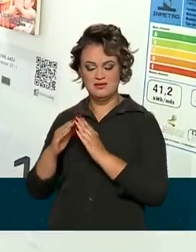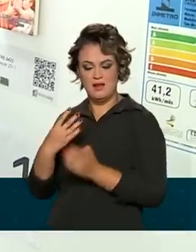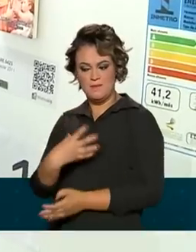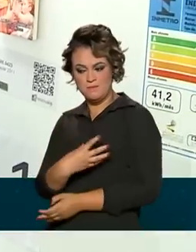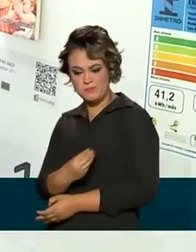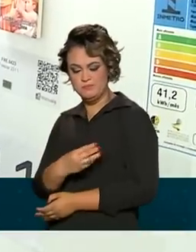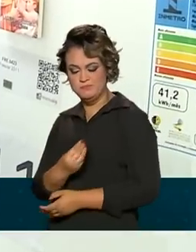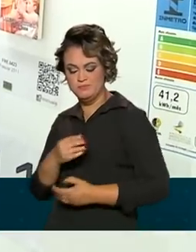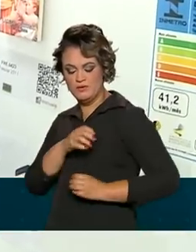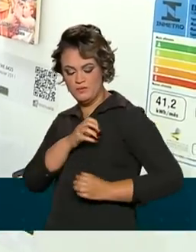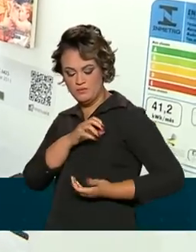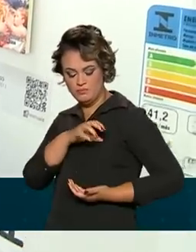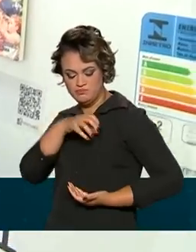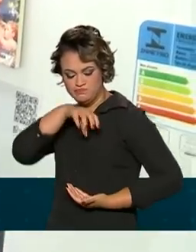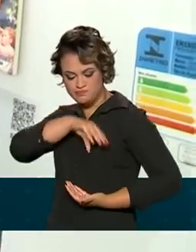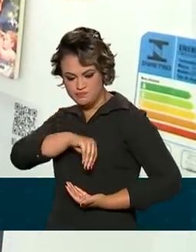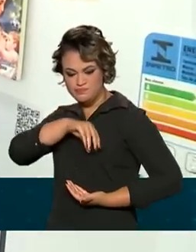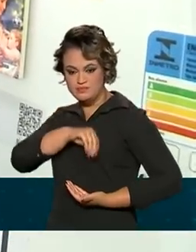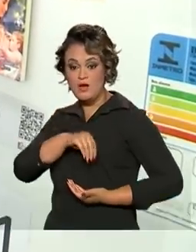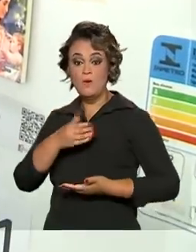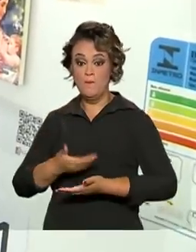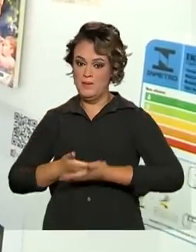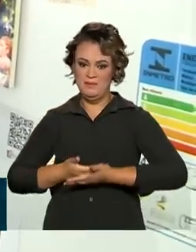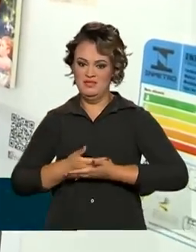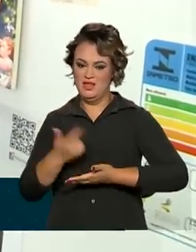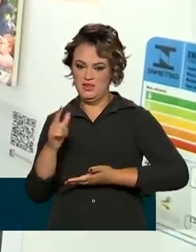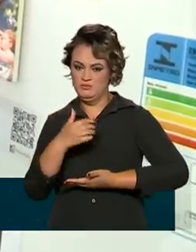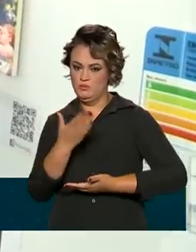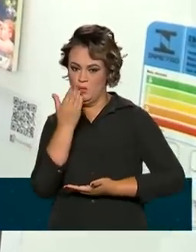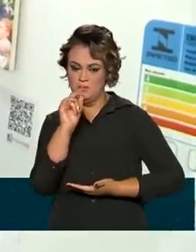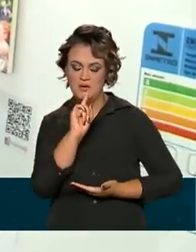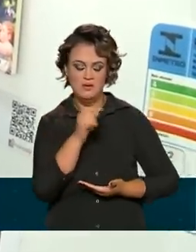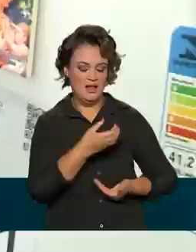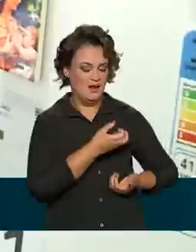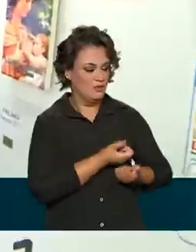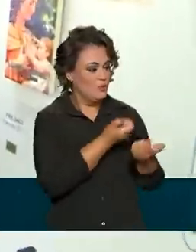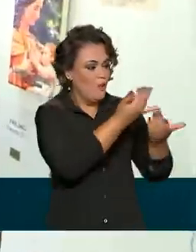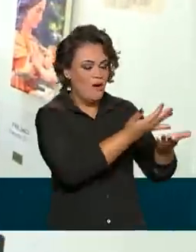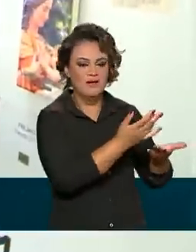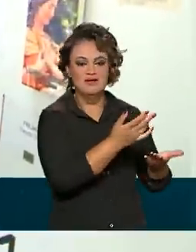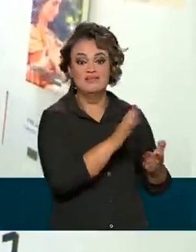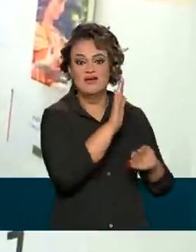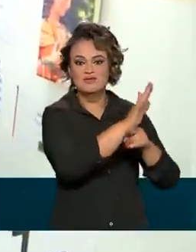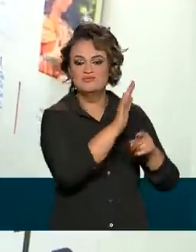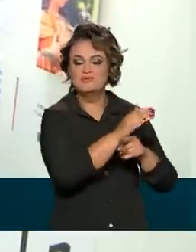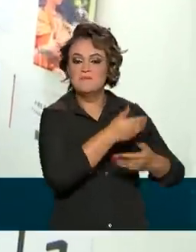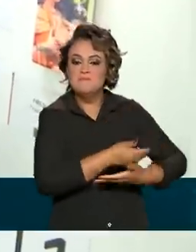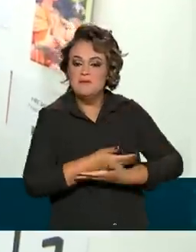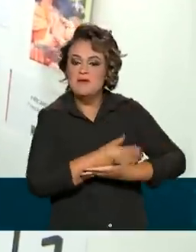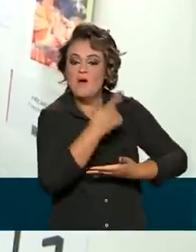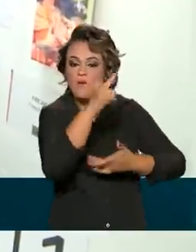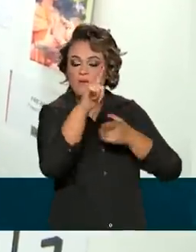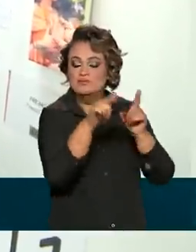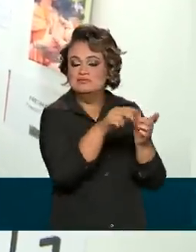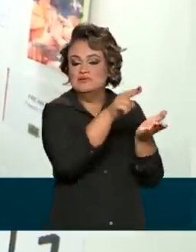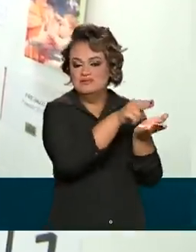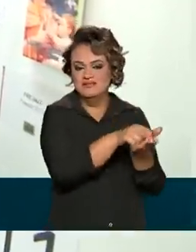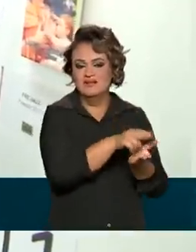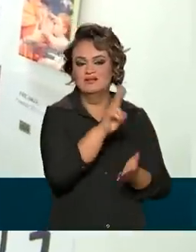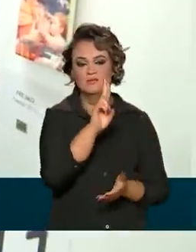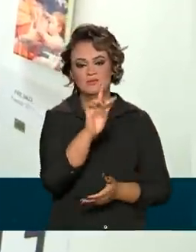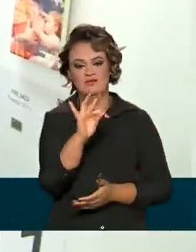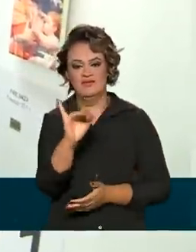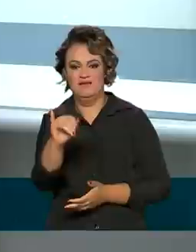semana. Agora, o leite que o bebê de Rafael não mamou vai alimentar recém-nascidos, que estão internados em UTIs